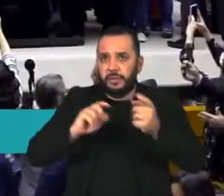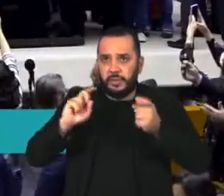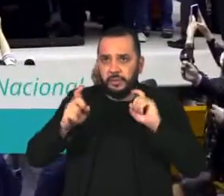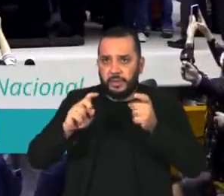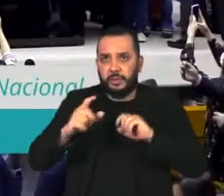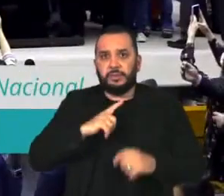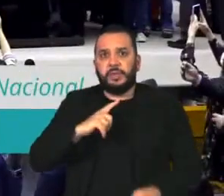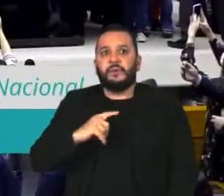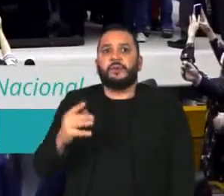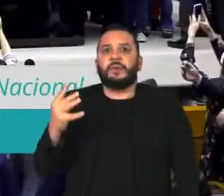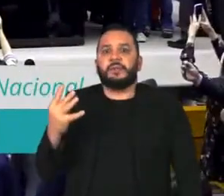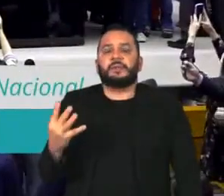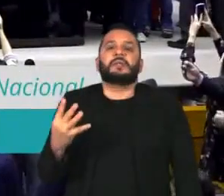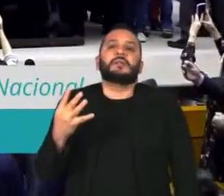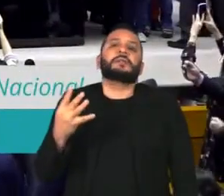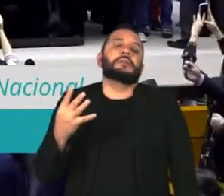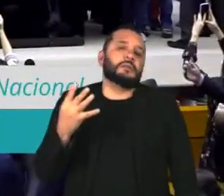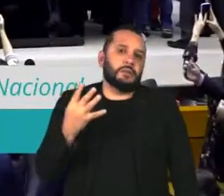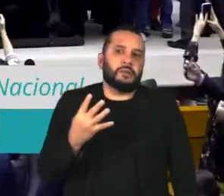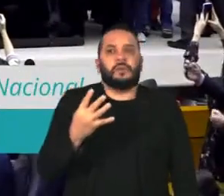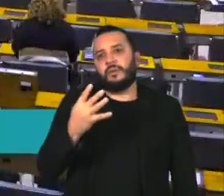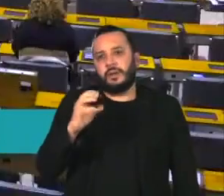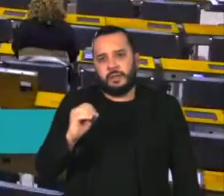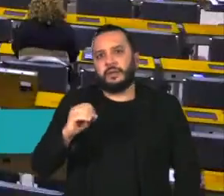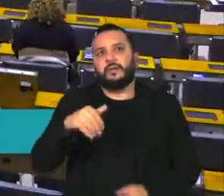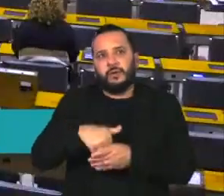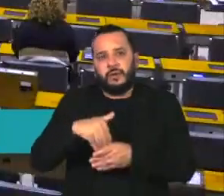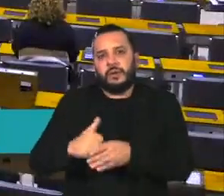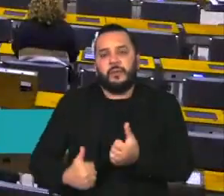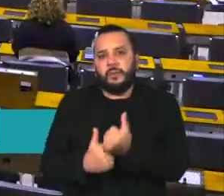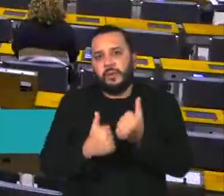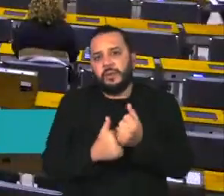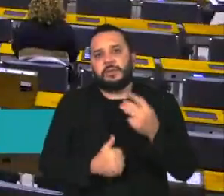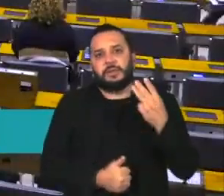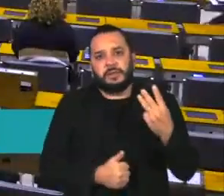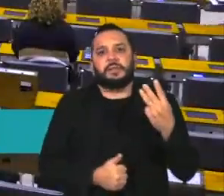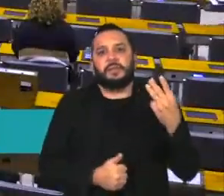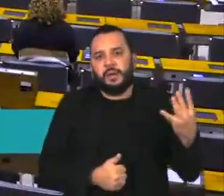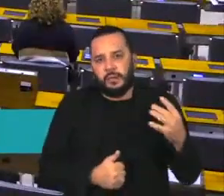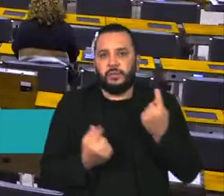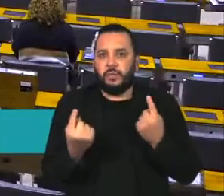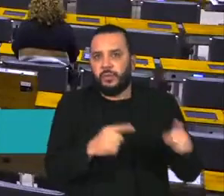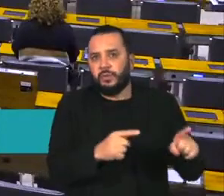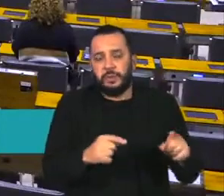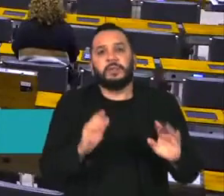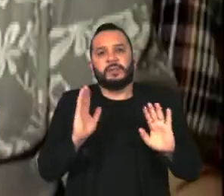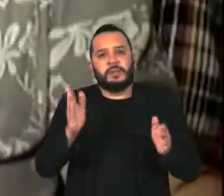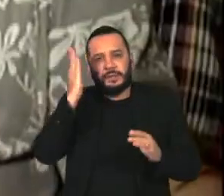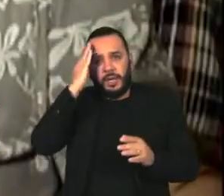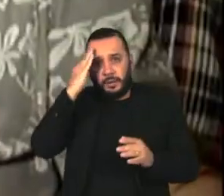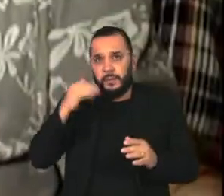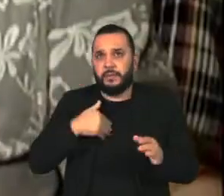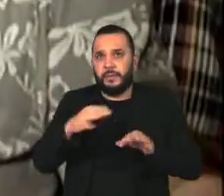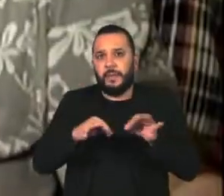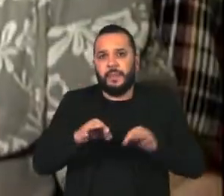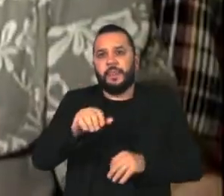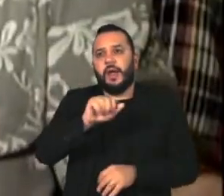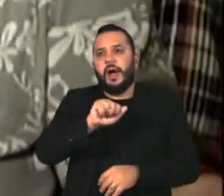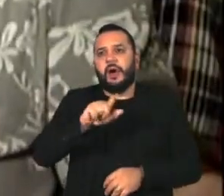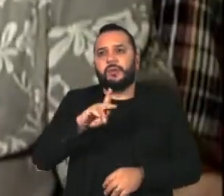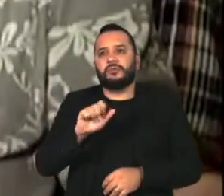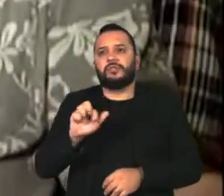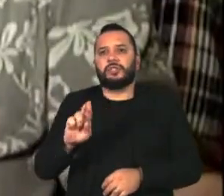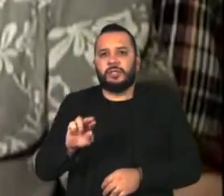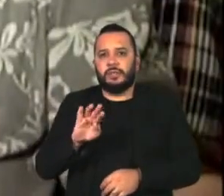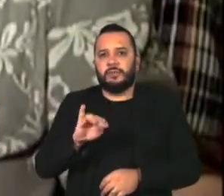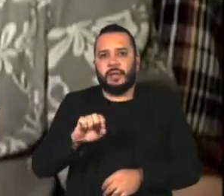414 votos a favor e 34 contra pela derrubada ao veto do projeto Aldir Blanc 2. O nome é uma homenagem